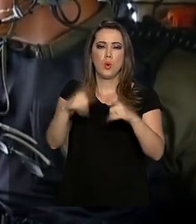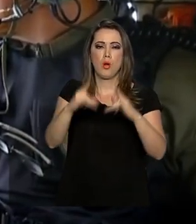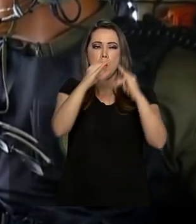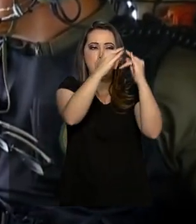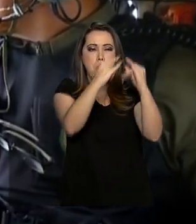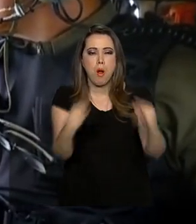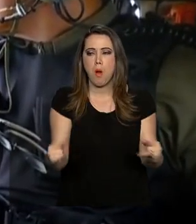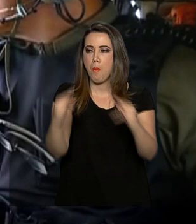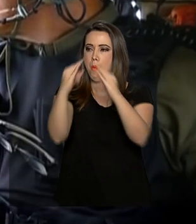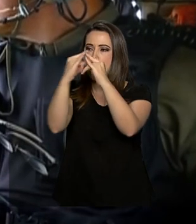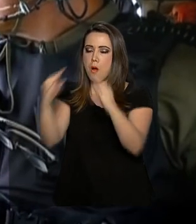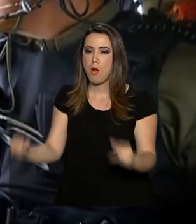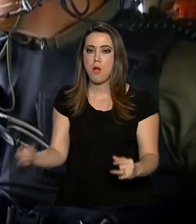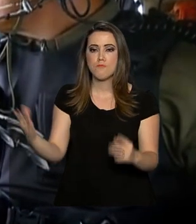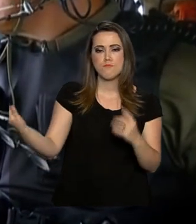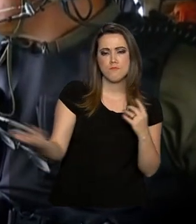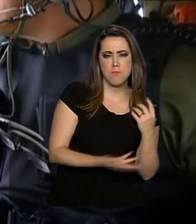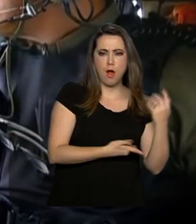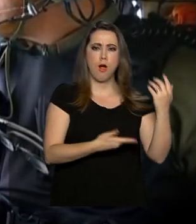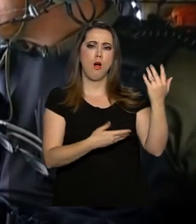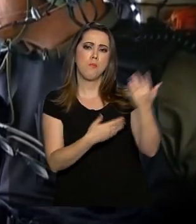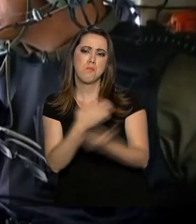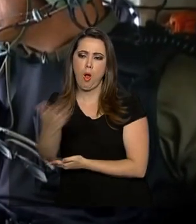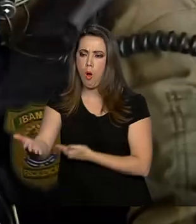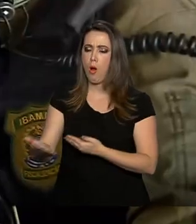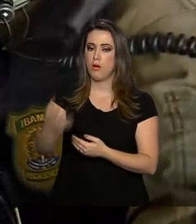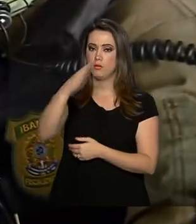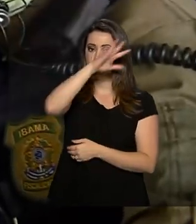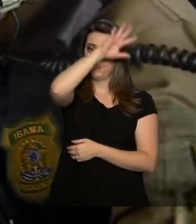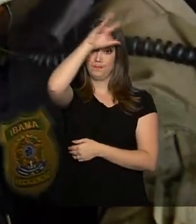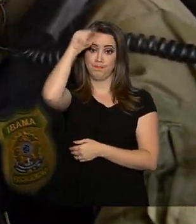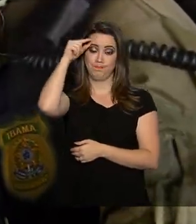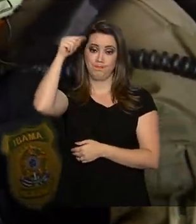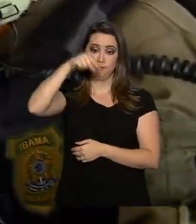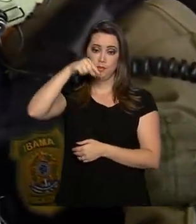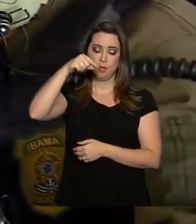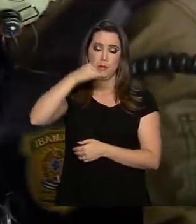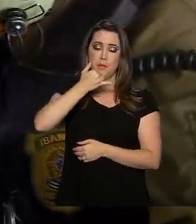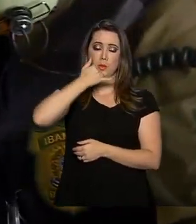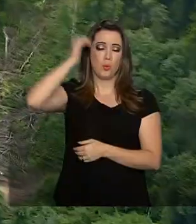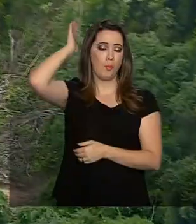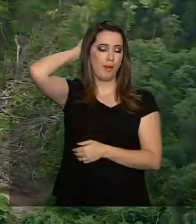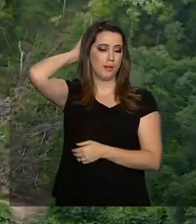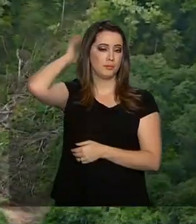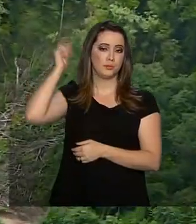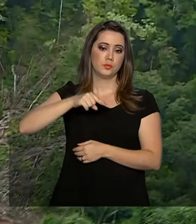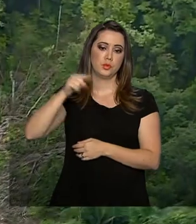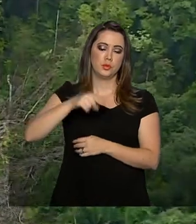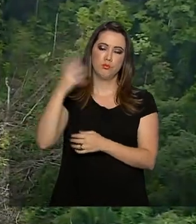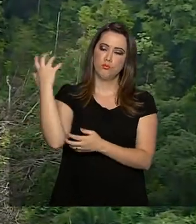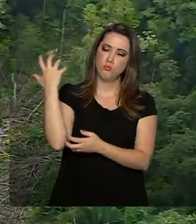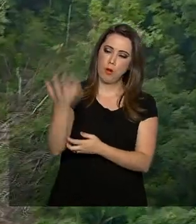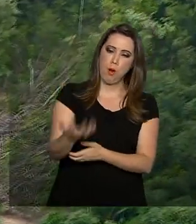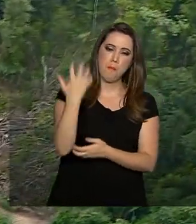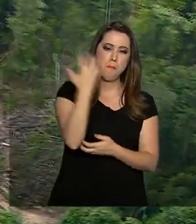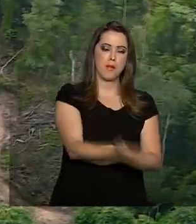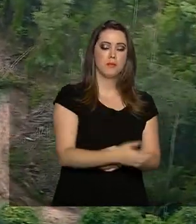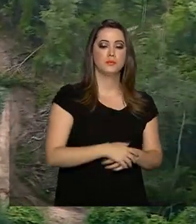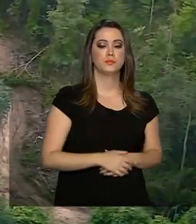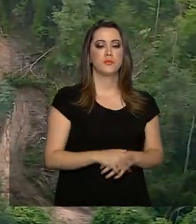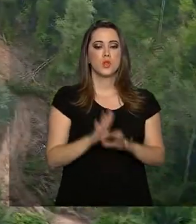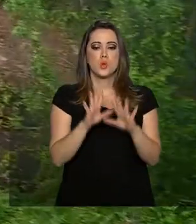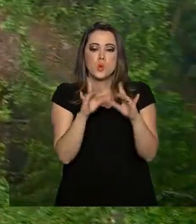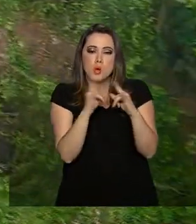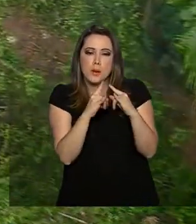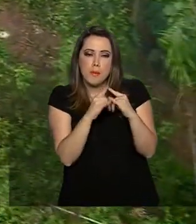onde é realizado o desmatamento ilegal aqui na região. A equipe faz o reconhecimento da área. O acampamento fica escondido entre as